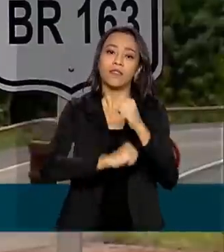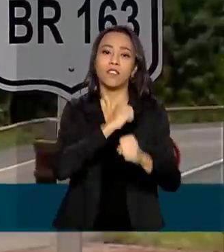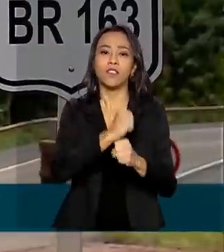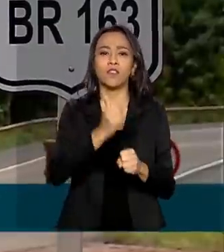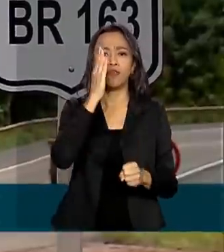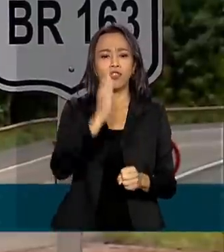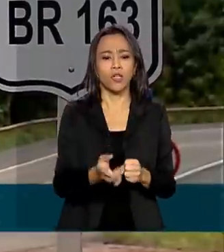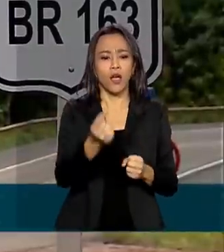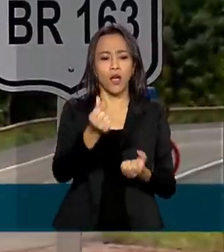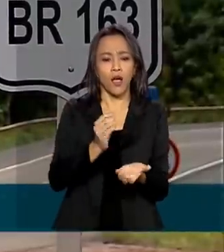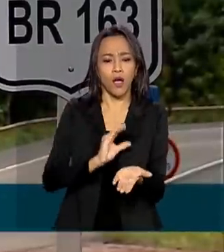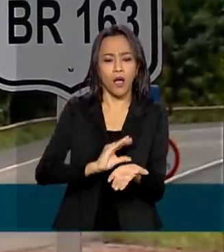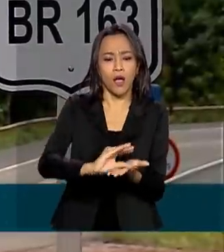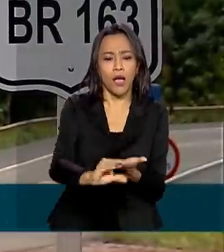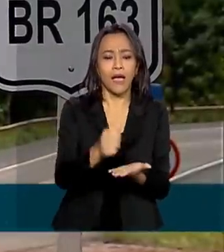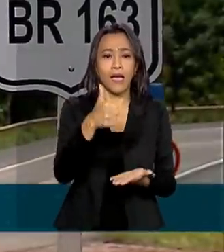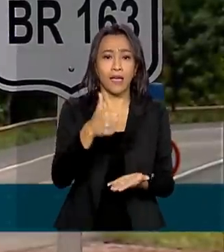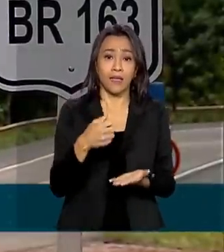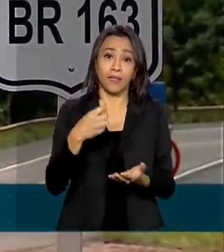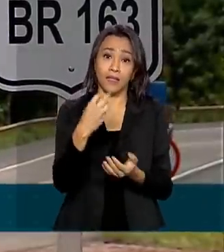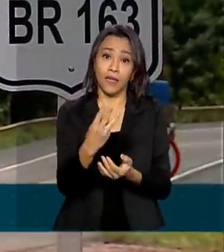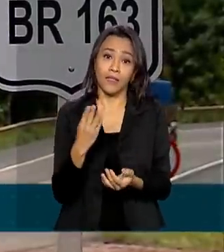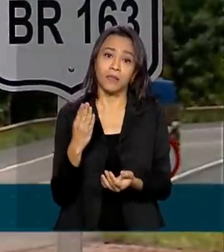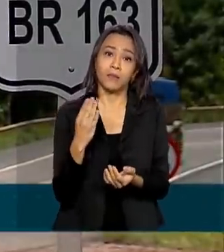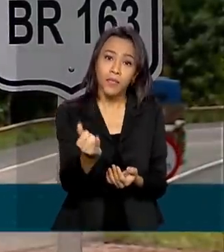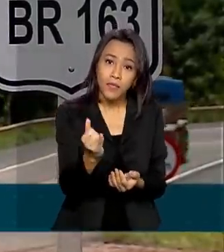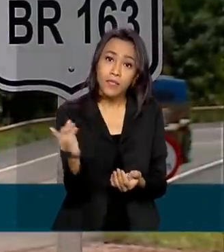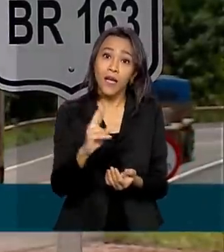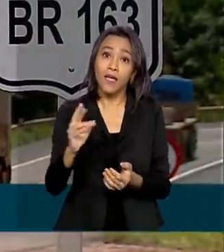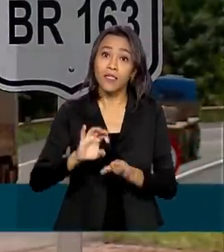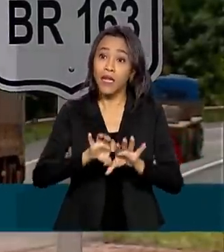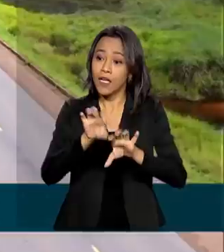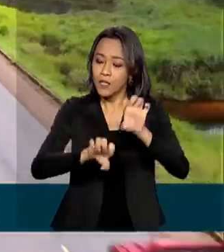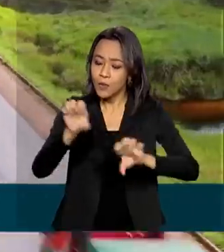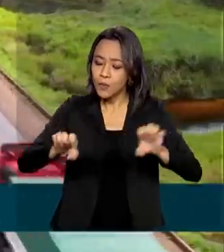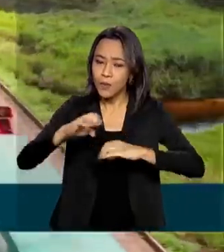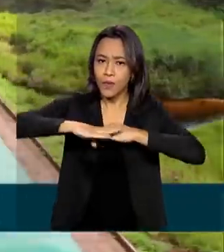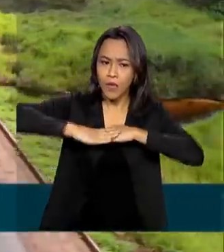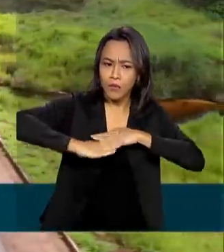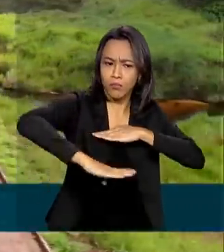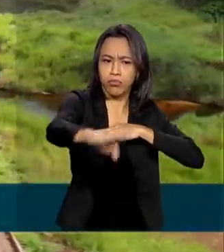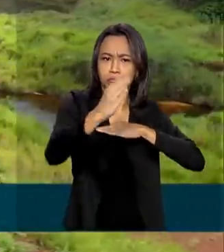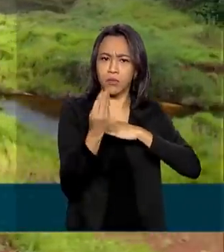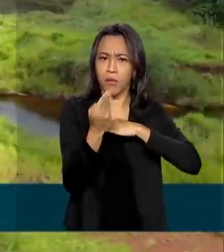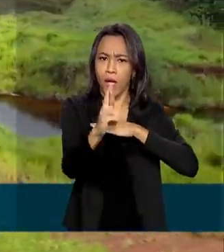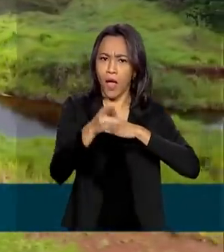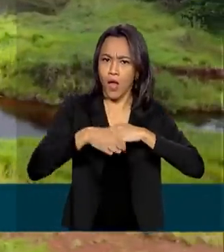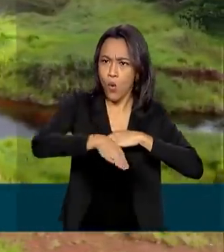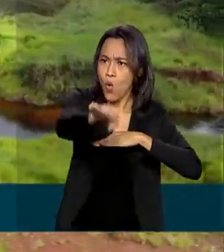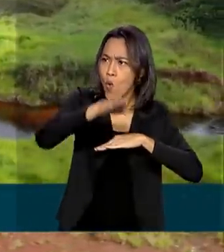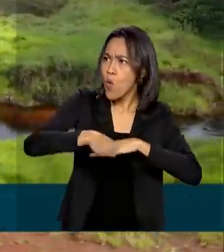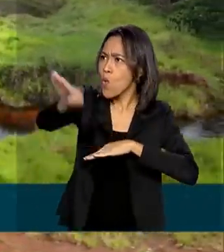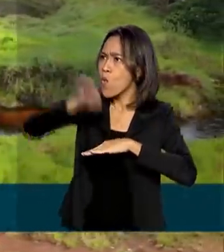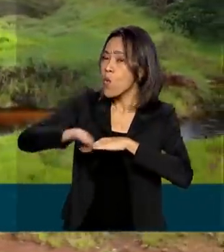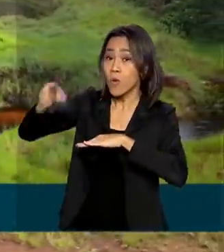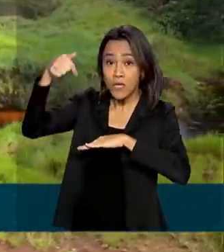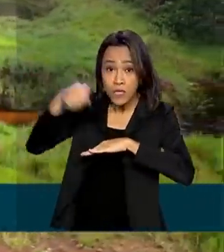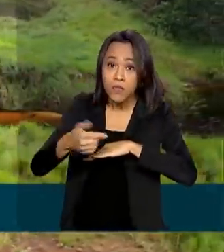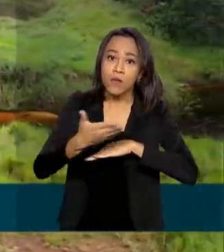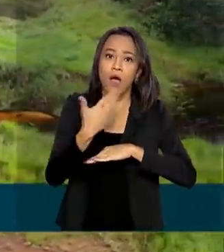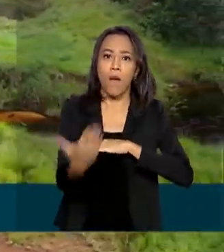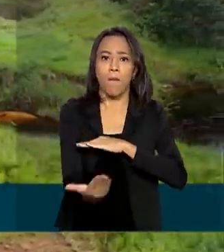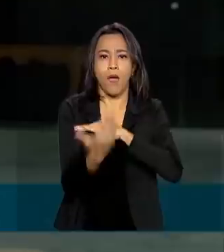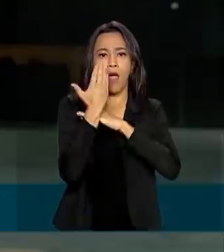injetados mais de 3 bilhões de reais na infraestrutura das rodovias, que por tabela, melhora o escoamento da